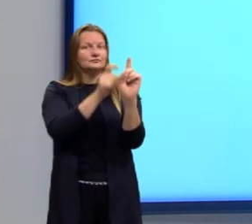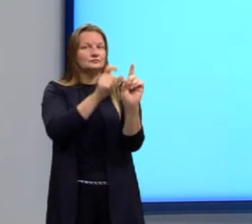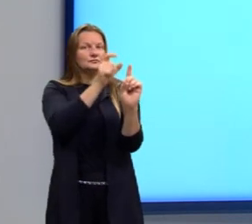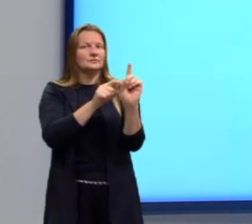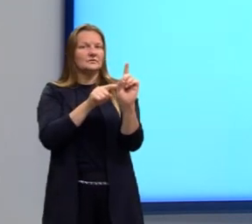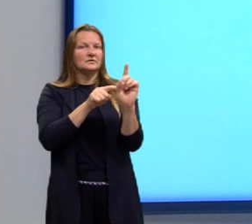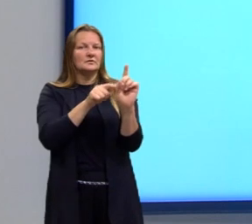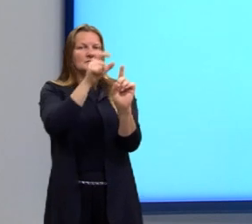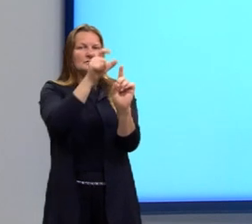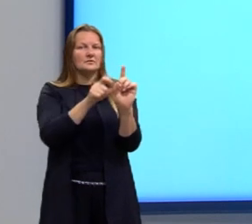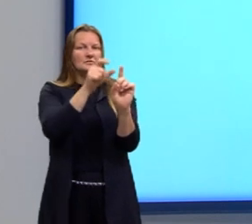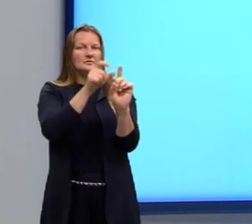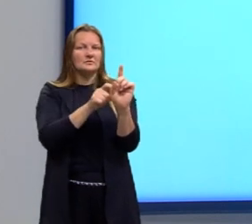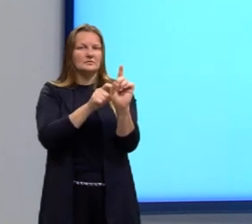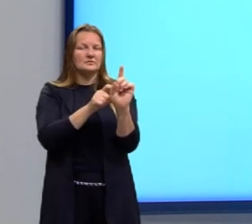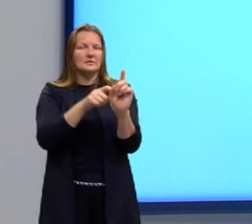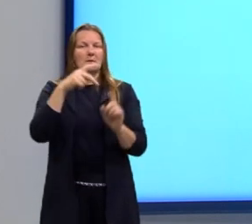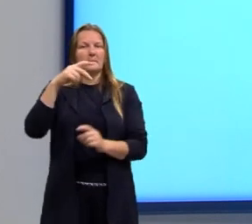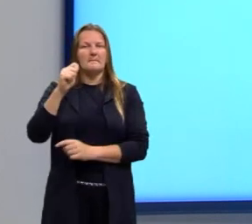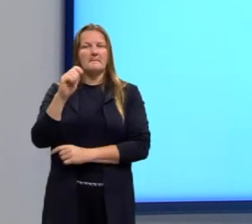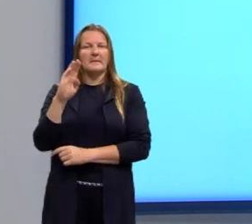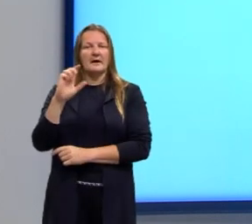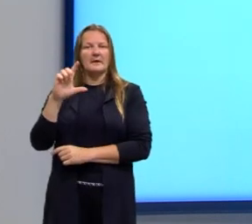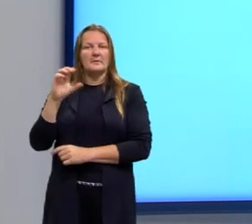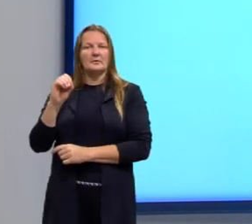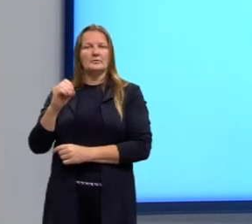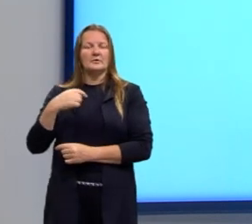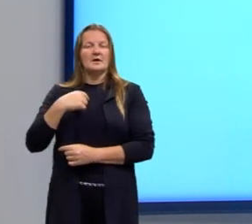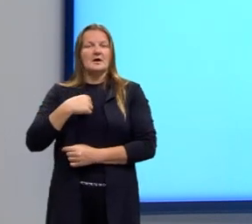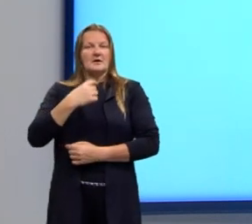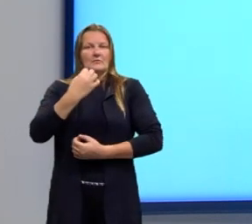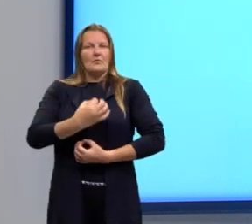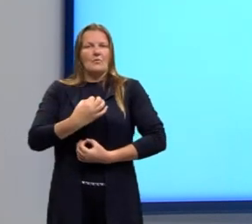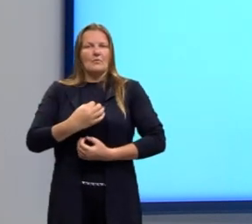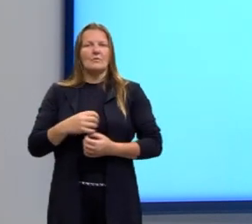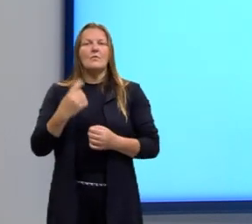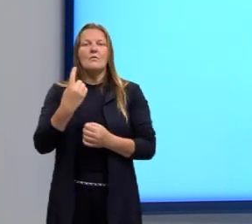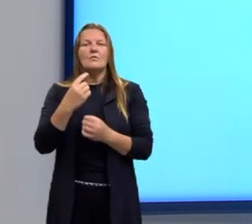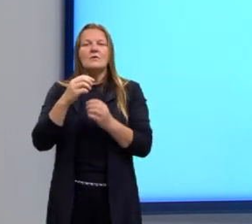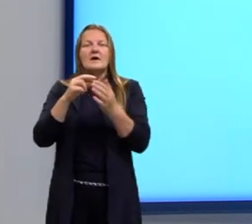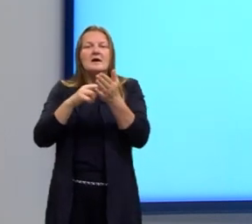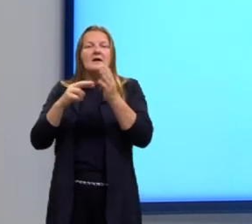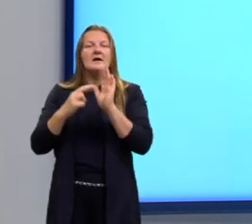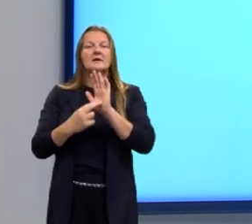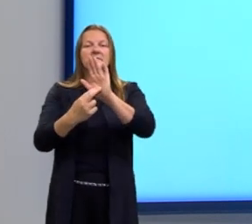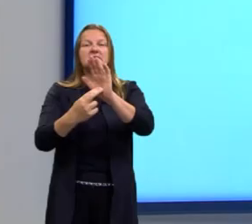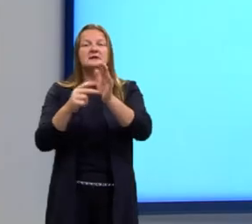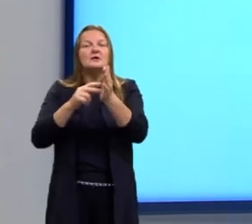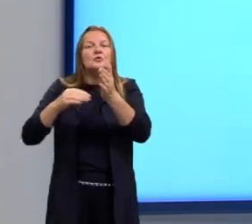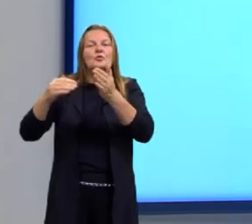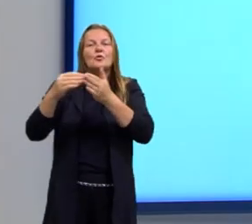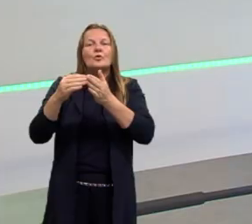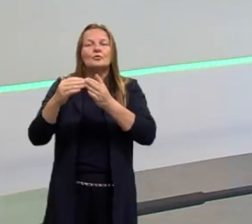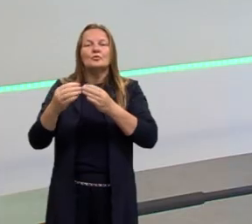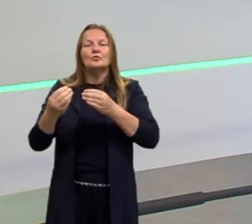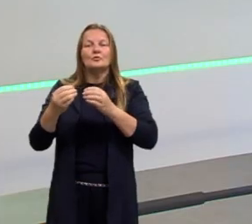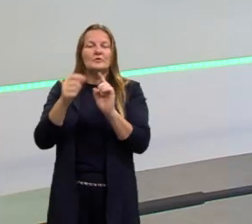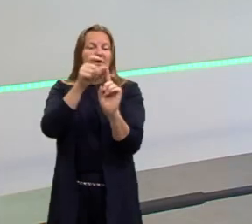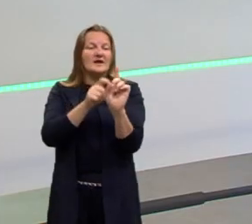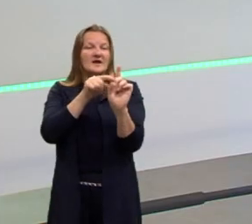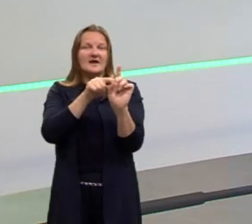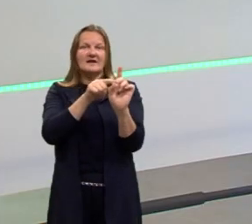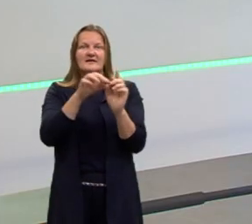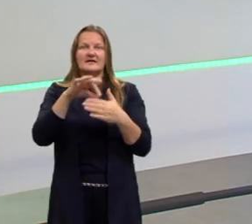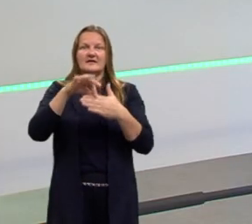Que esse indivíduo, Pablo, o povo, não é um só, mas representa todo um povo. Certo? E